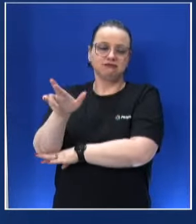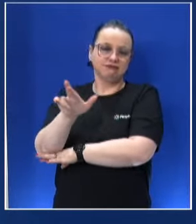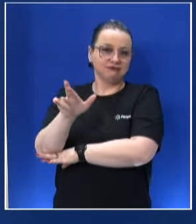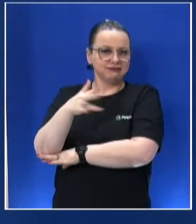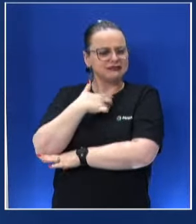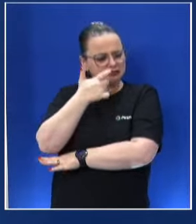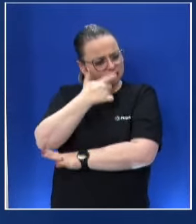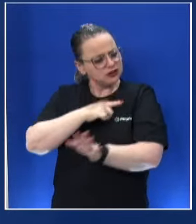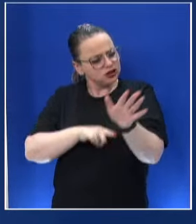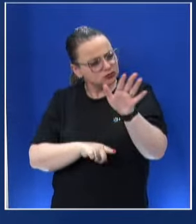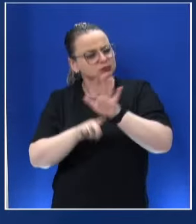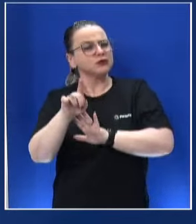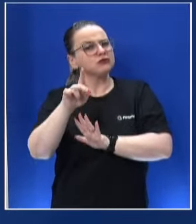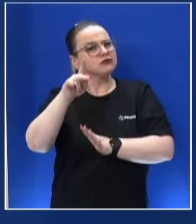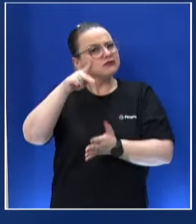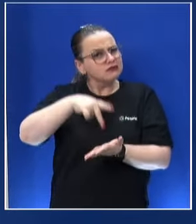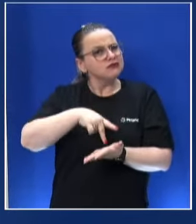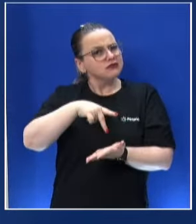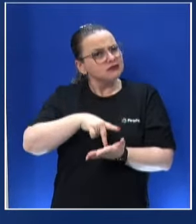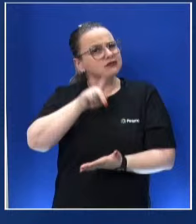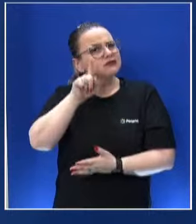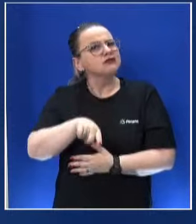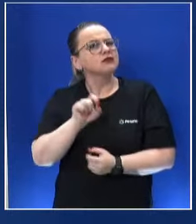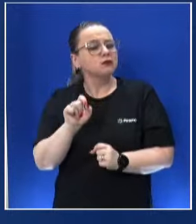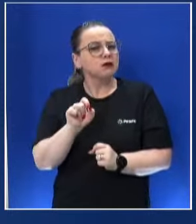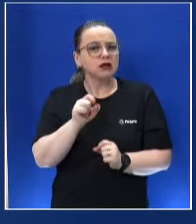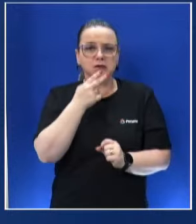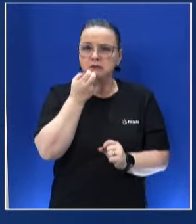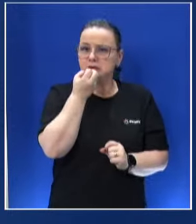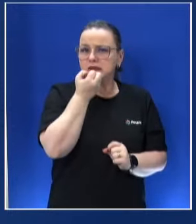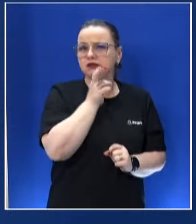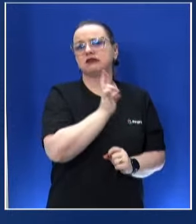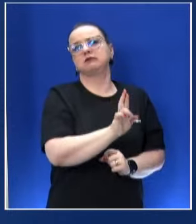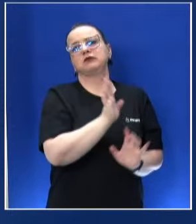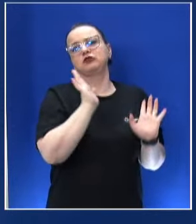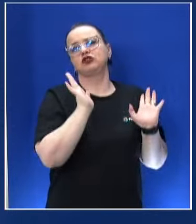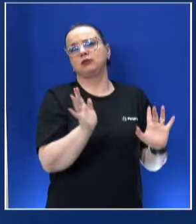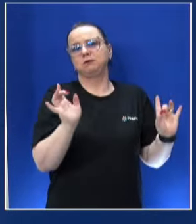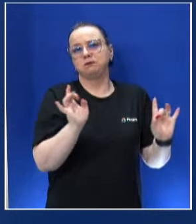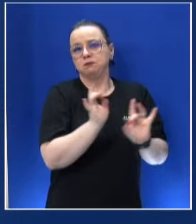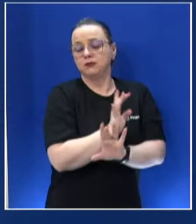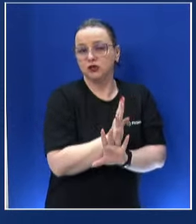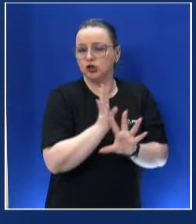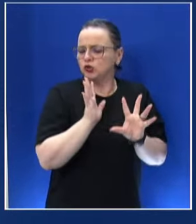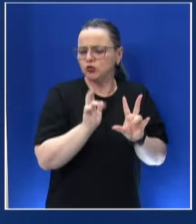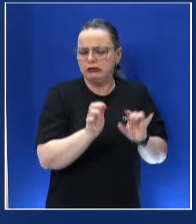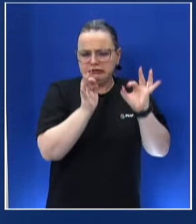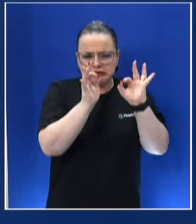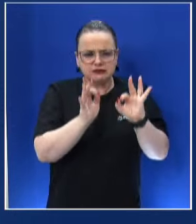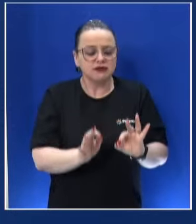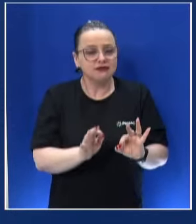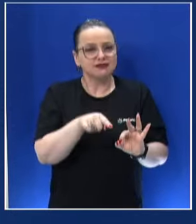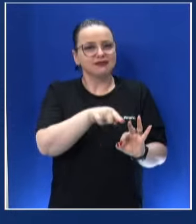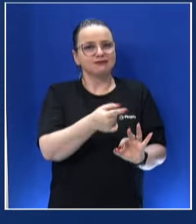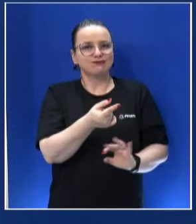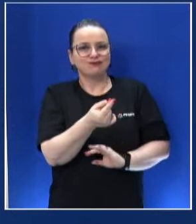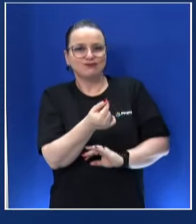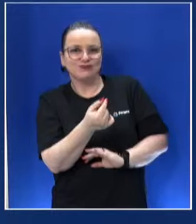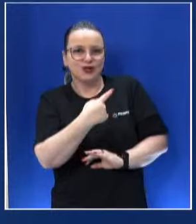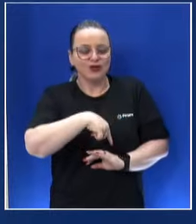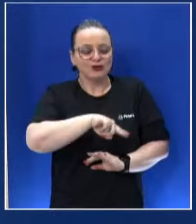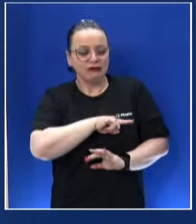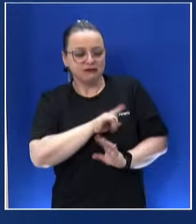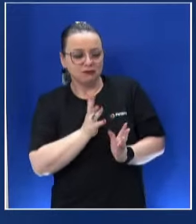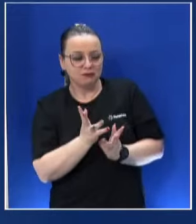eu acho que a pergunta feita está muito bem respondida, porque, com toda certeza, esse valor que nós estamos